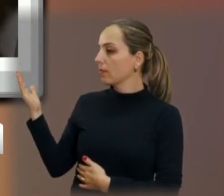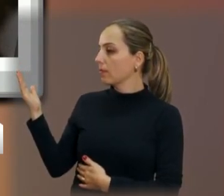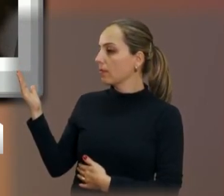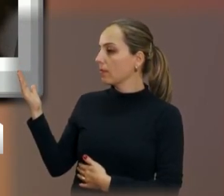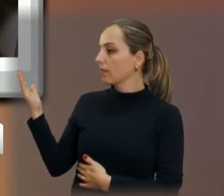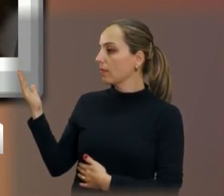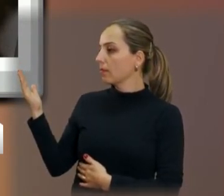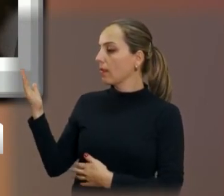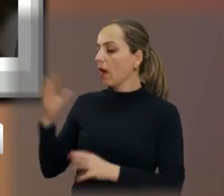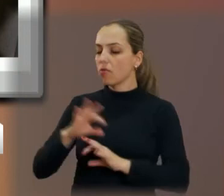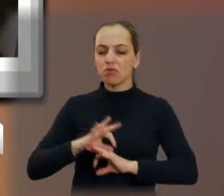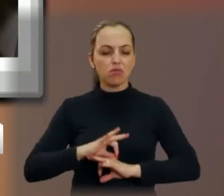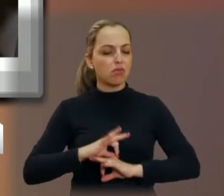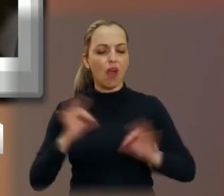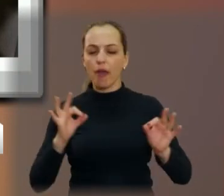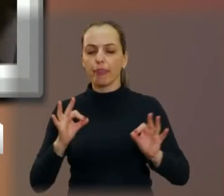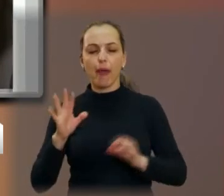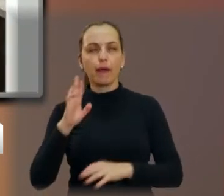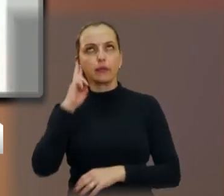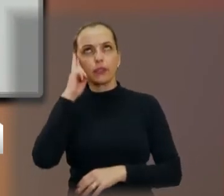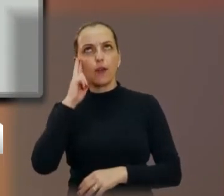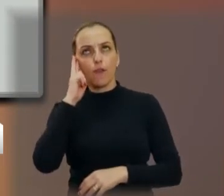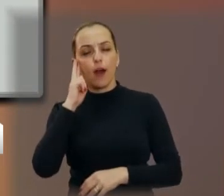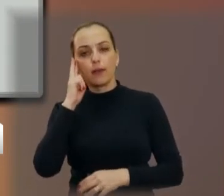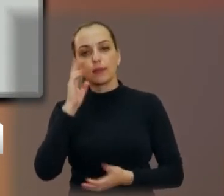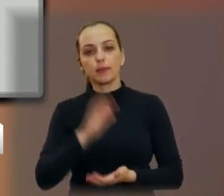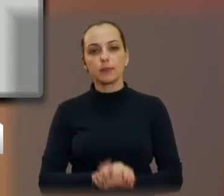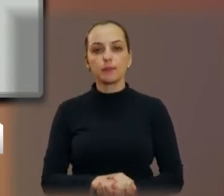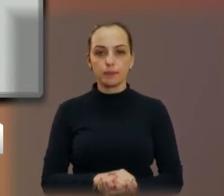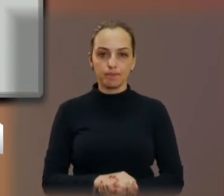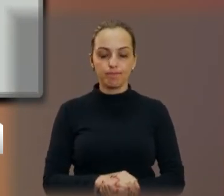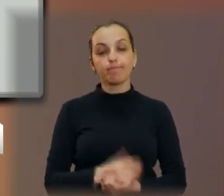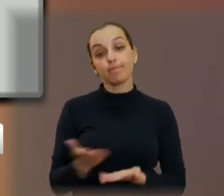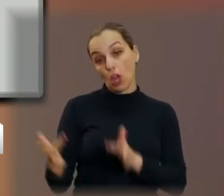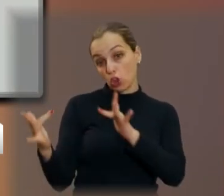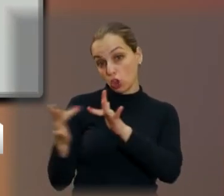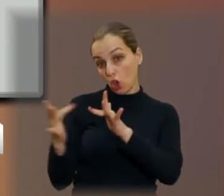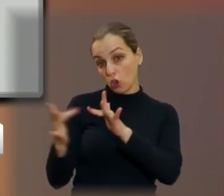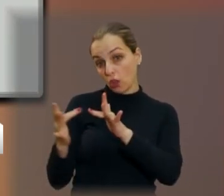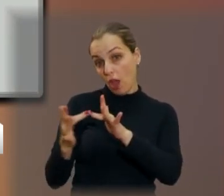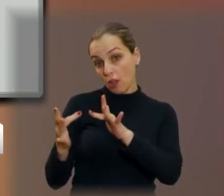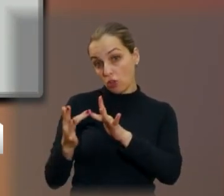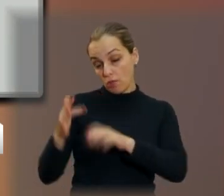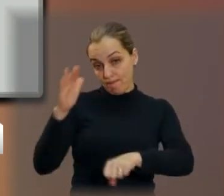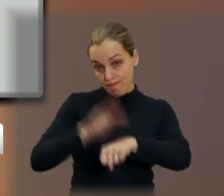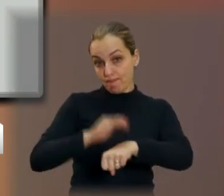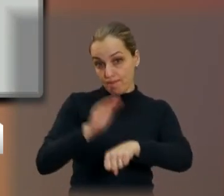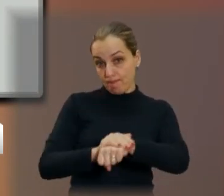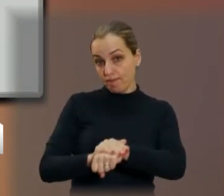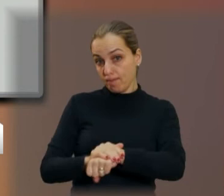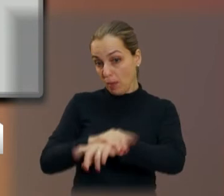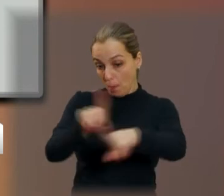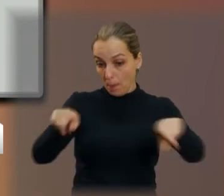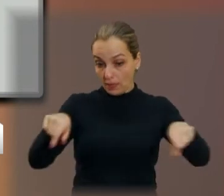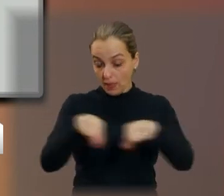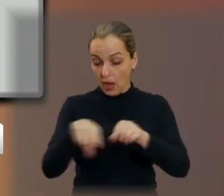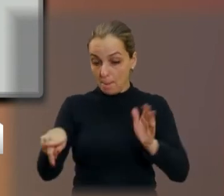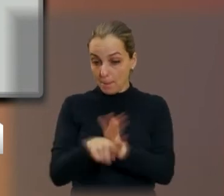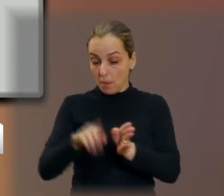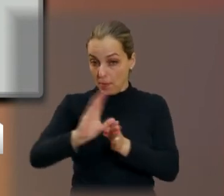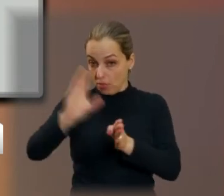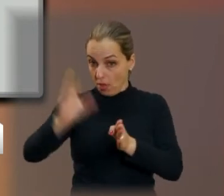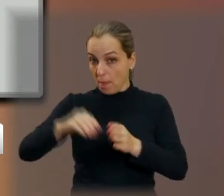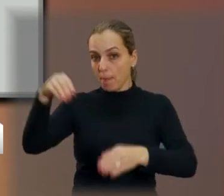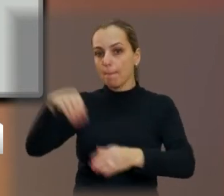Excelente para a nossa reflexão, não Próxima transparência, por favor. Aí estão os contatos do nosso gabinete. Queria colocar cada um aqui à disposição.